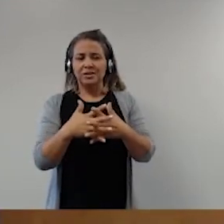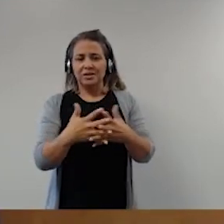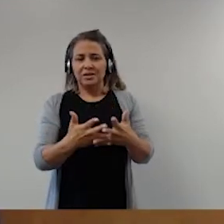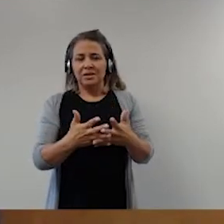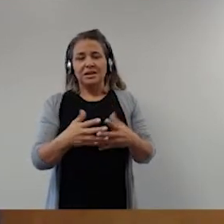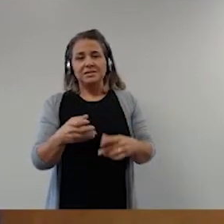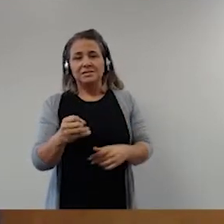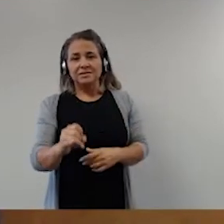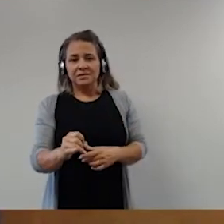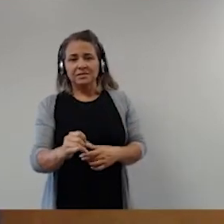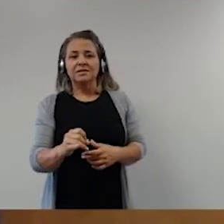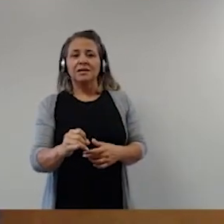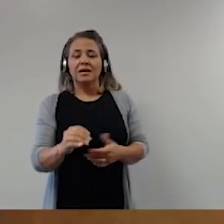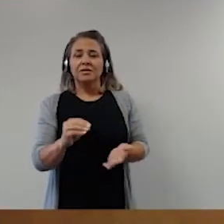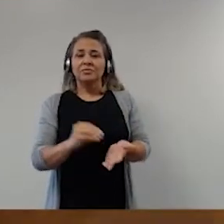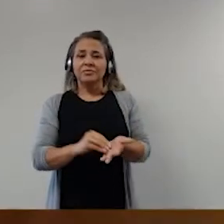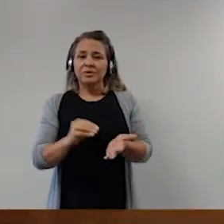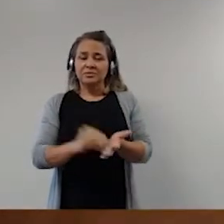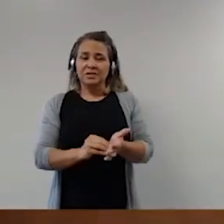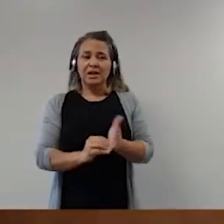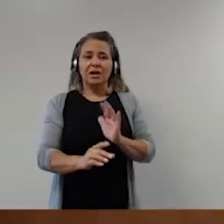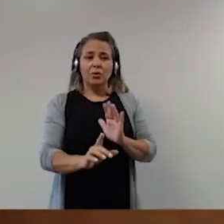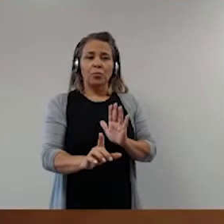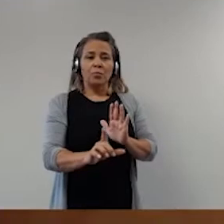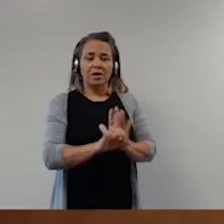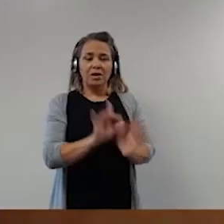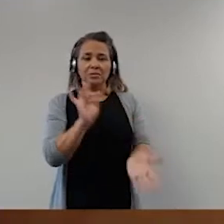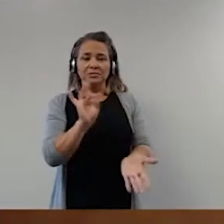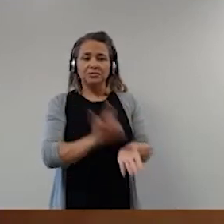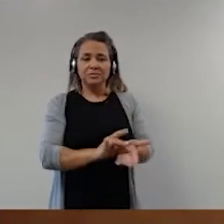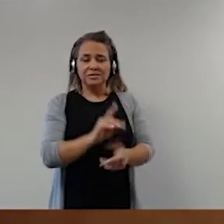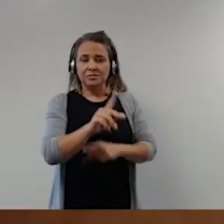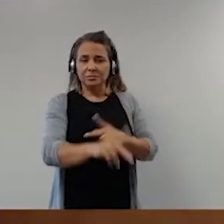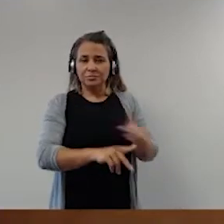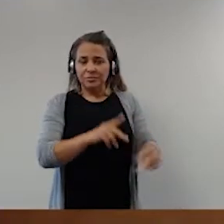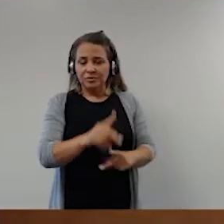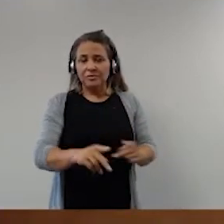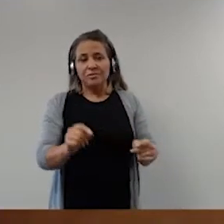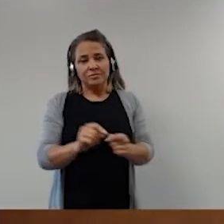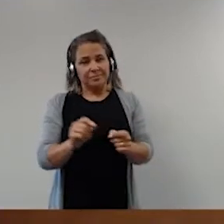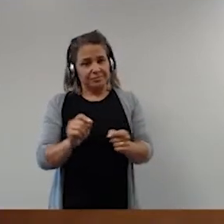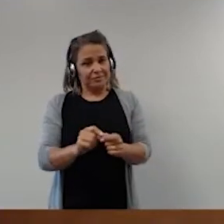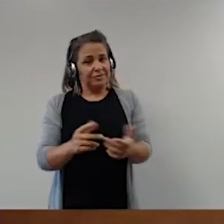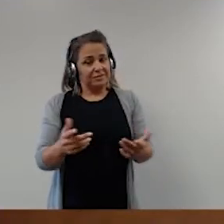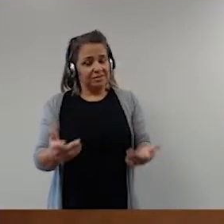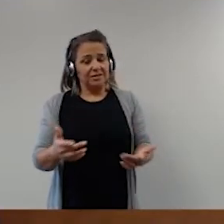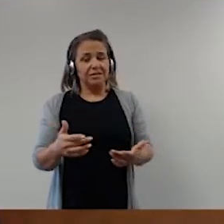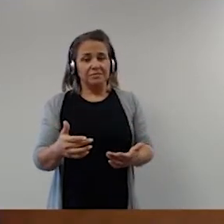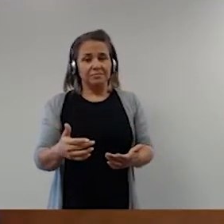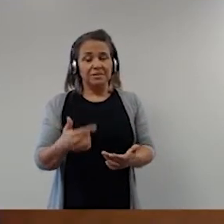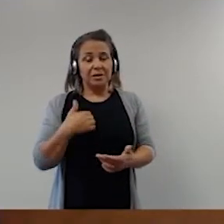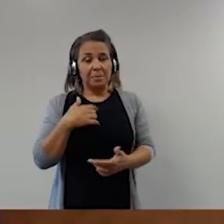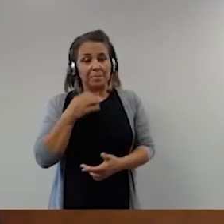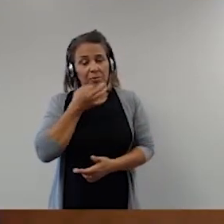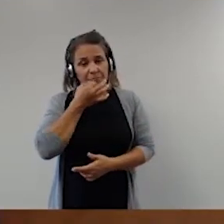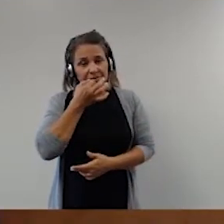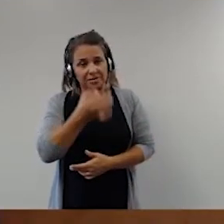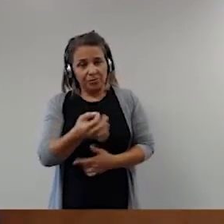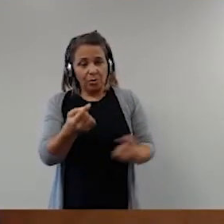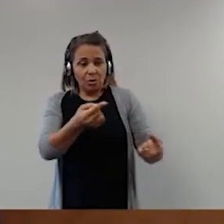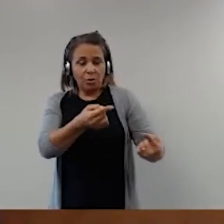sem esse lastro de legitimação popular, investirá inevitavelmente a meu ver contra